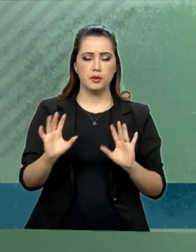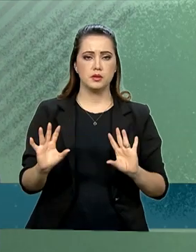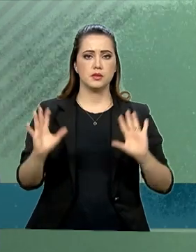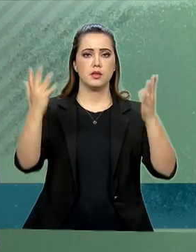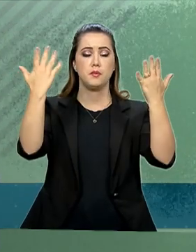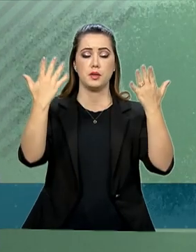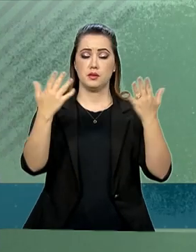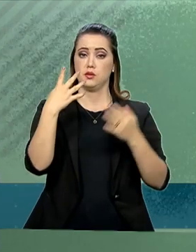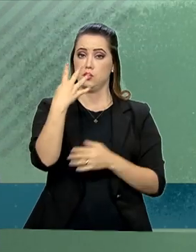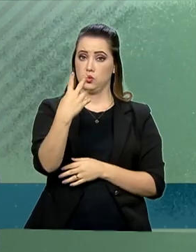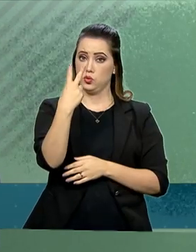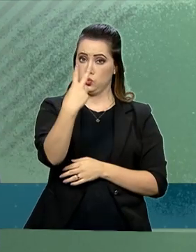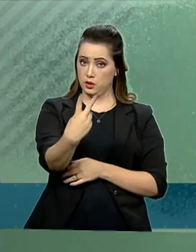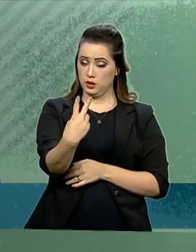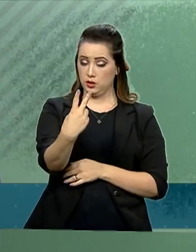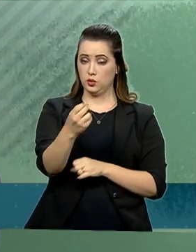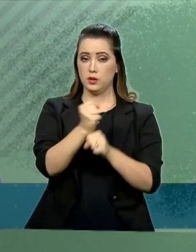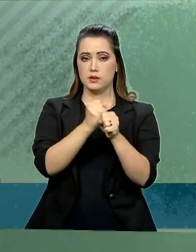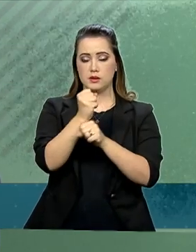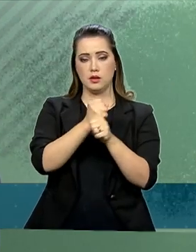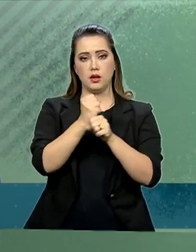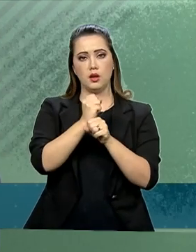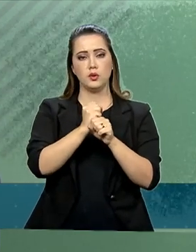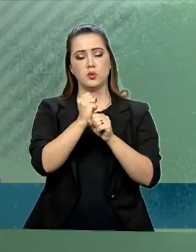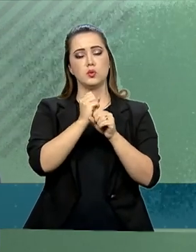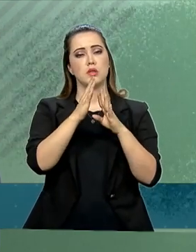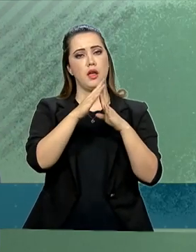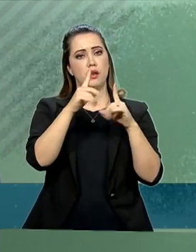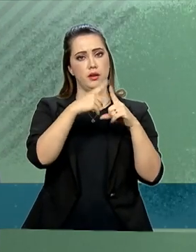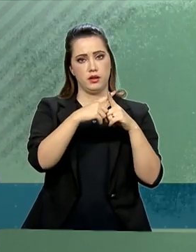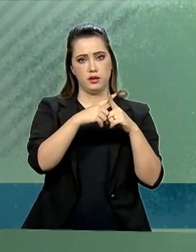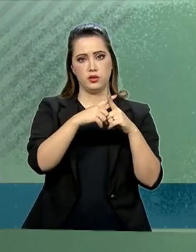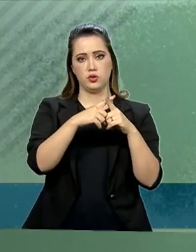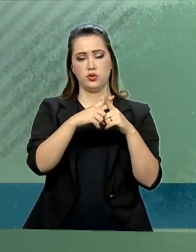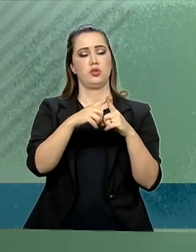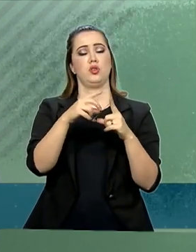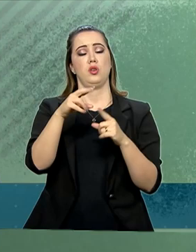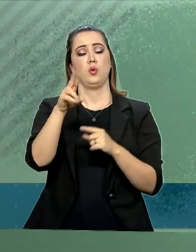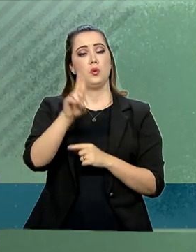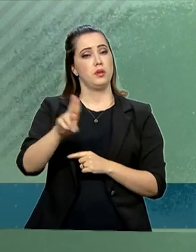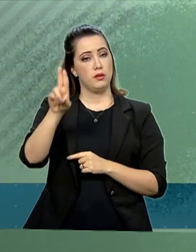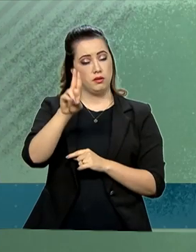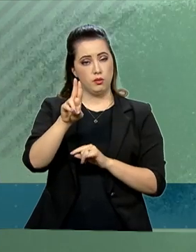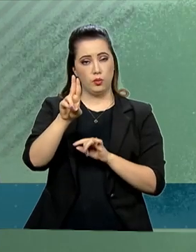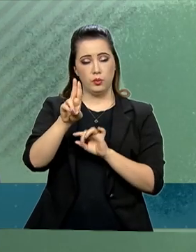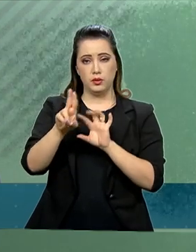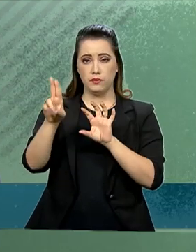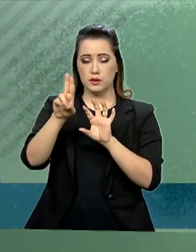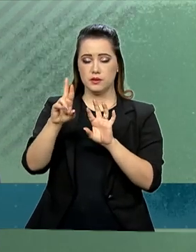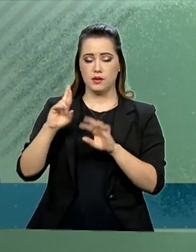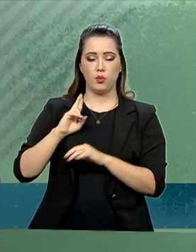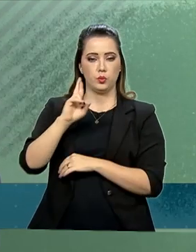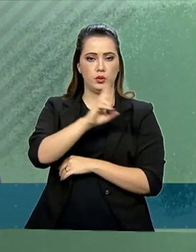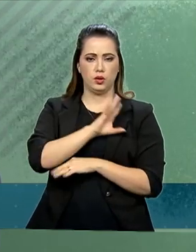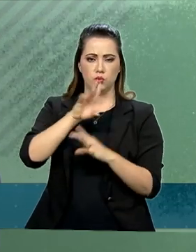aos 42 anos da Igreja Universal do Reino de Deus. Não é a primeira vez que o presidente externou,